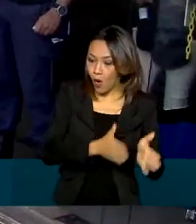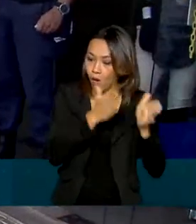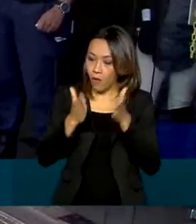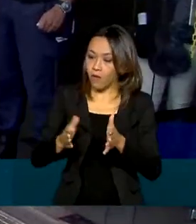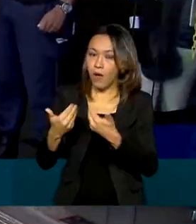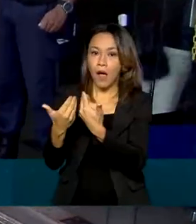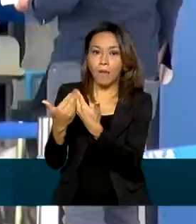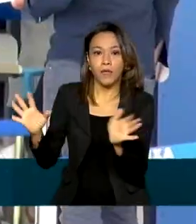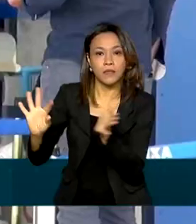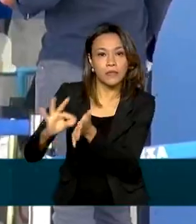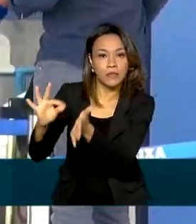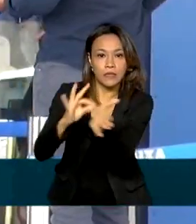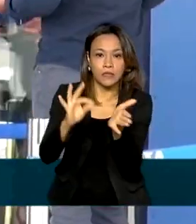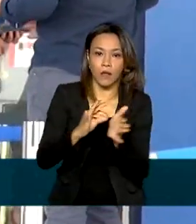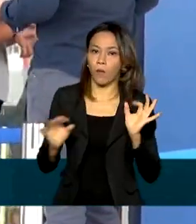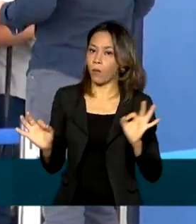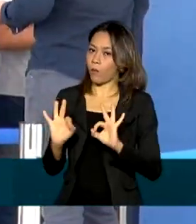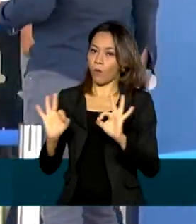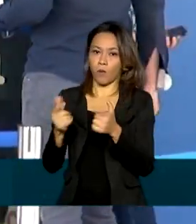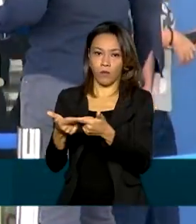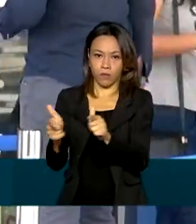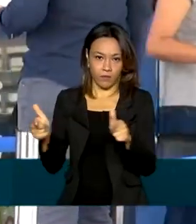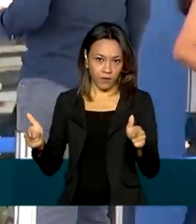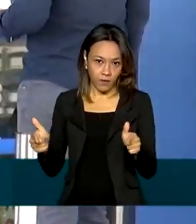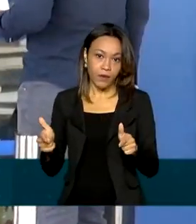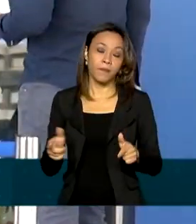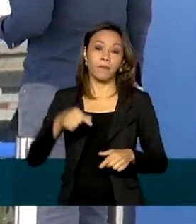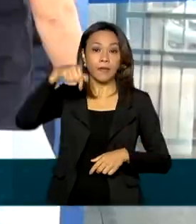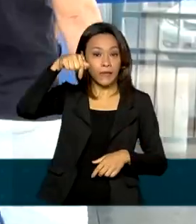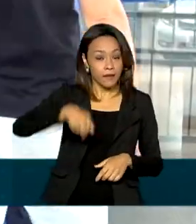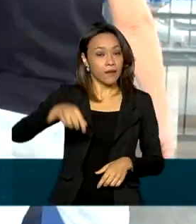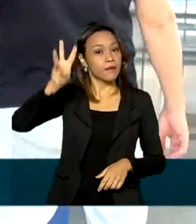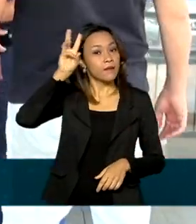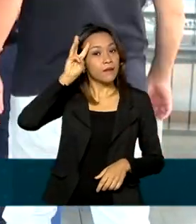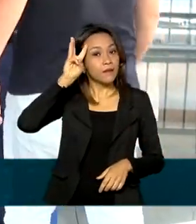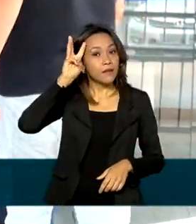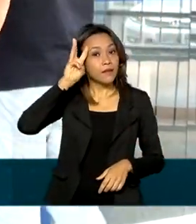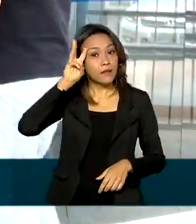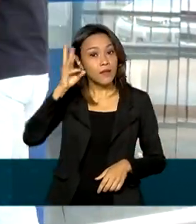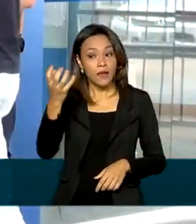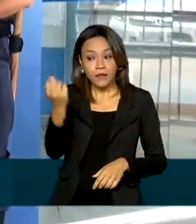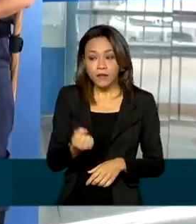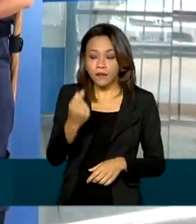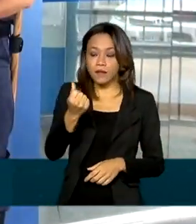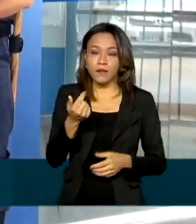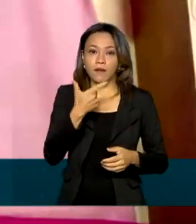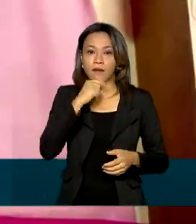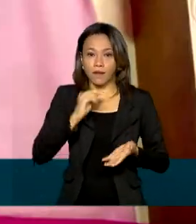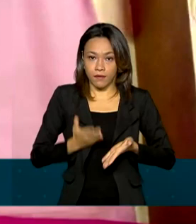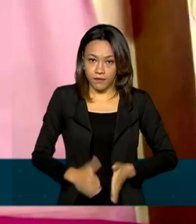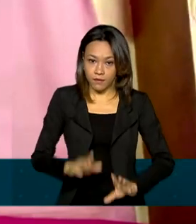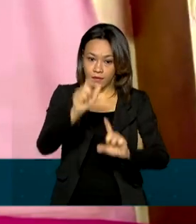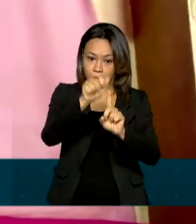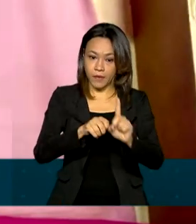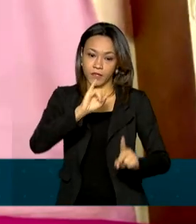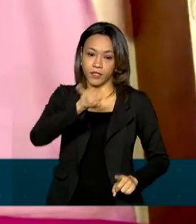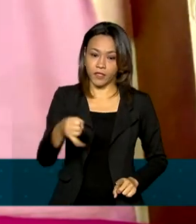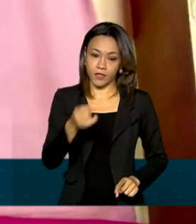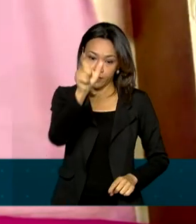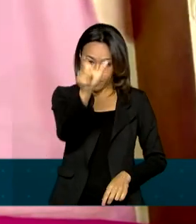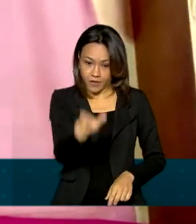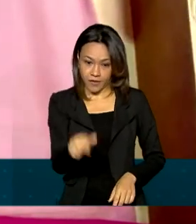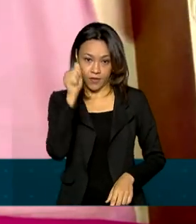inscrições. Nesta terça-feira, recebe o auxílio emergencial quem nasceu no mês de janeiro, como a